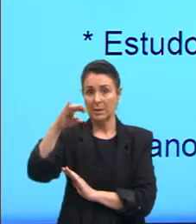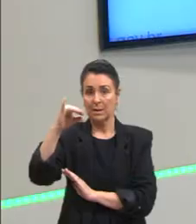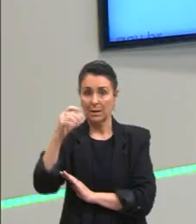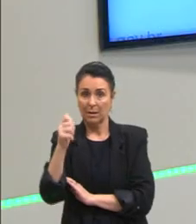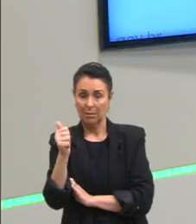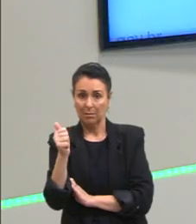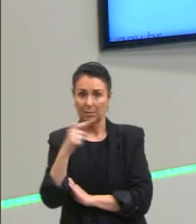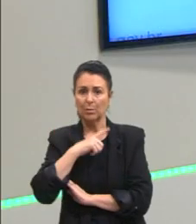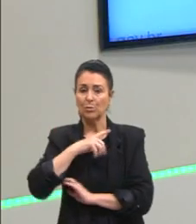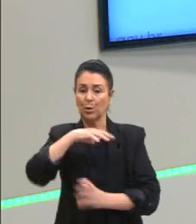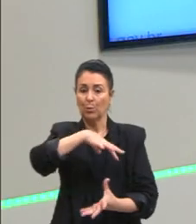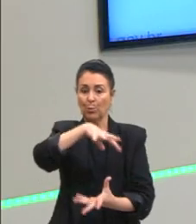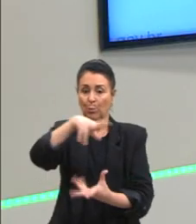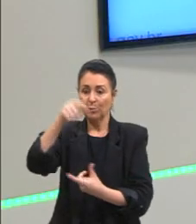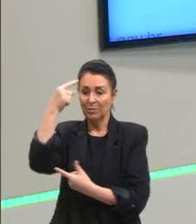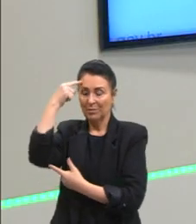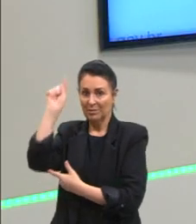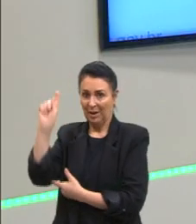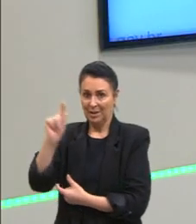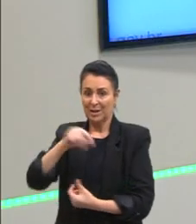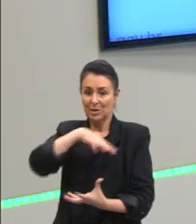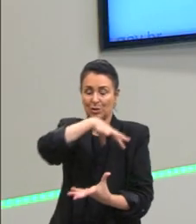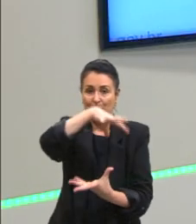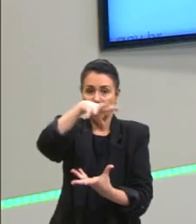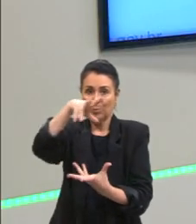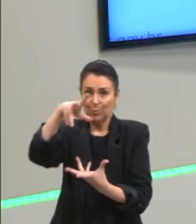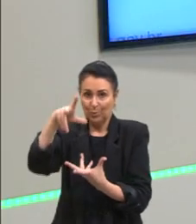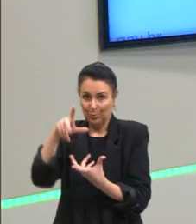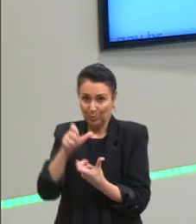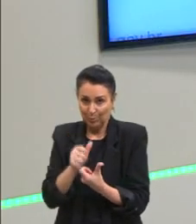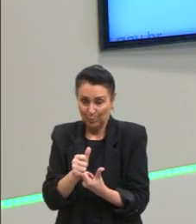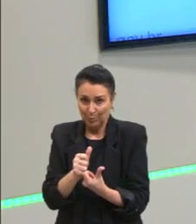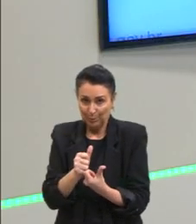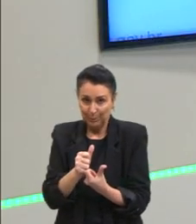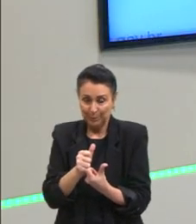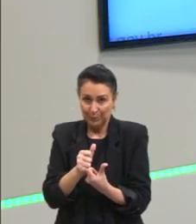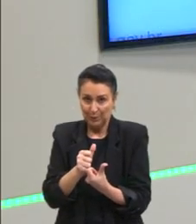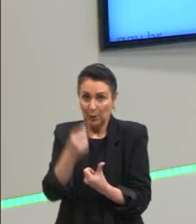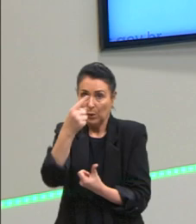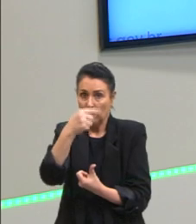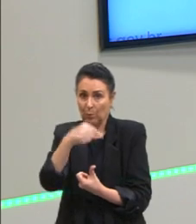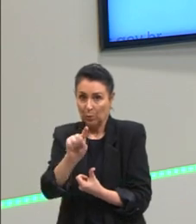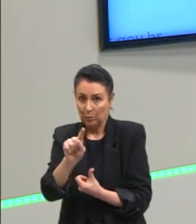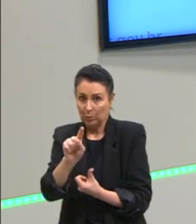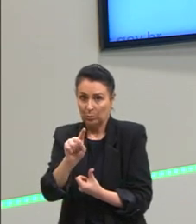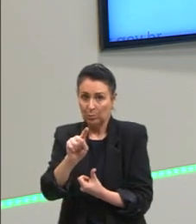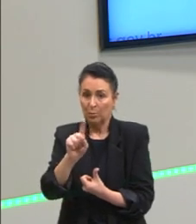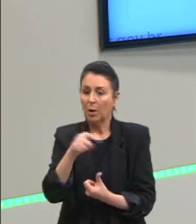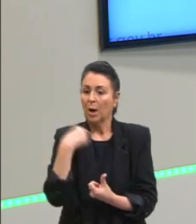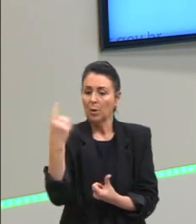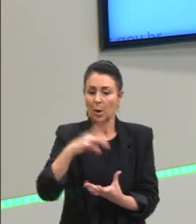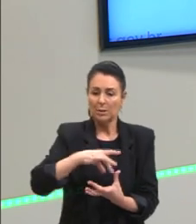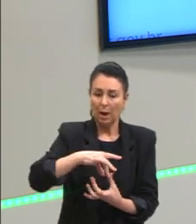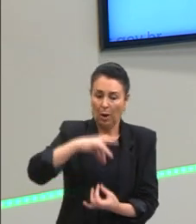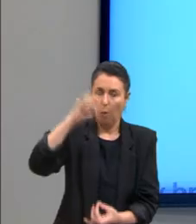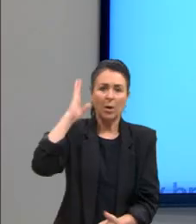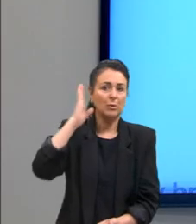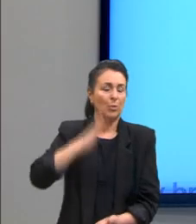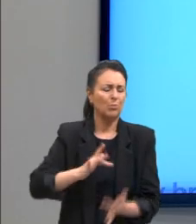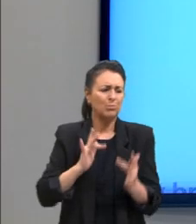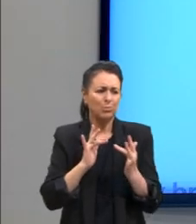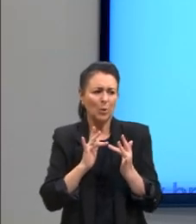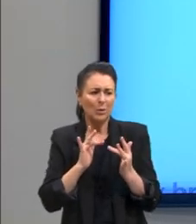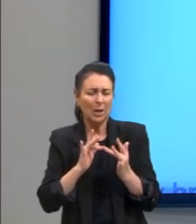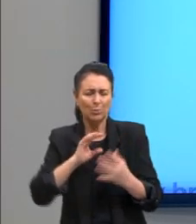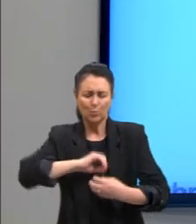aqui. A nossa alma já haveria tido contato com a essência, com o